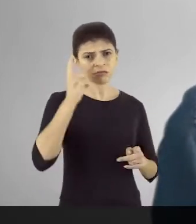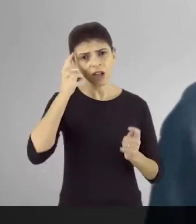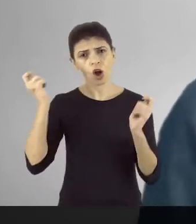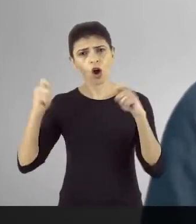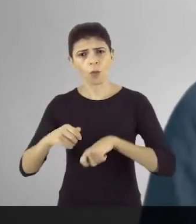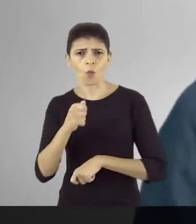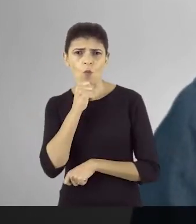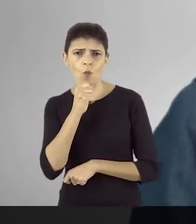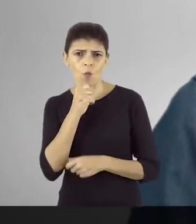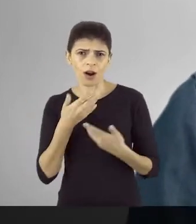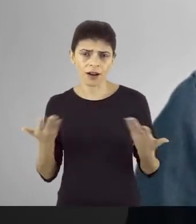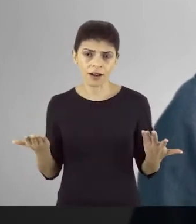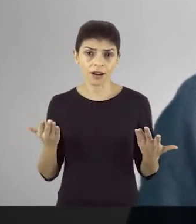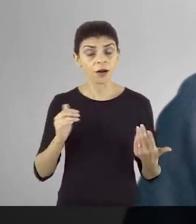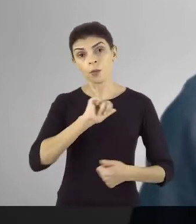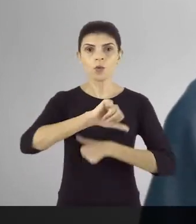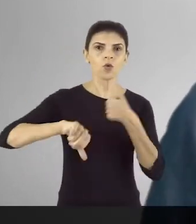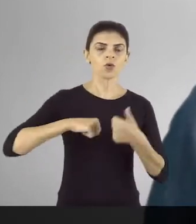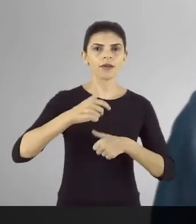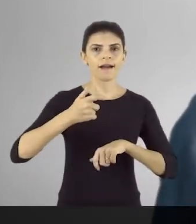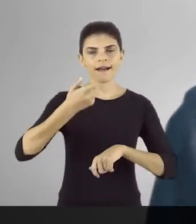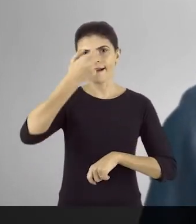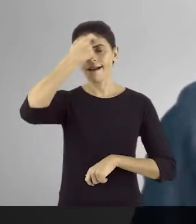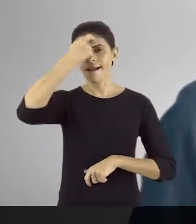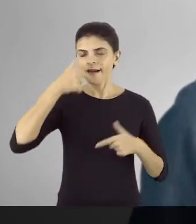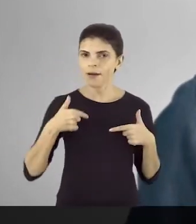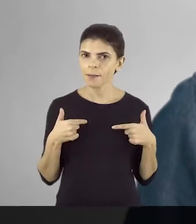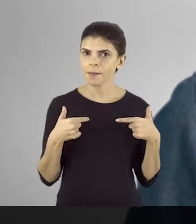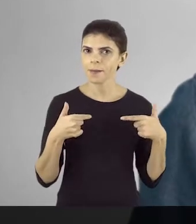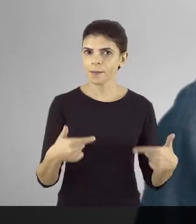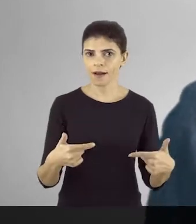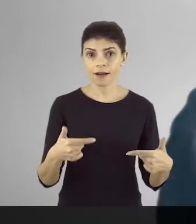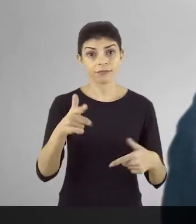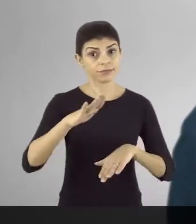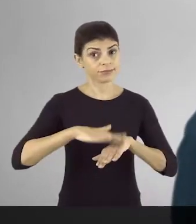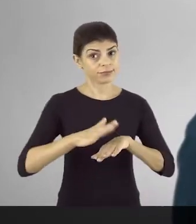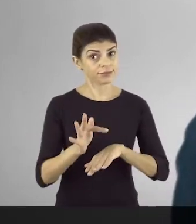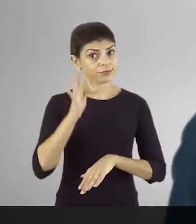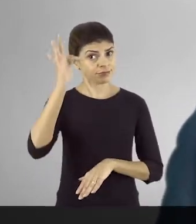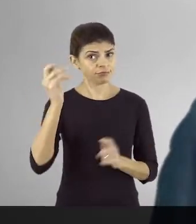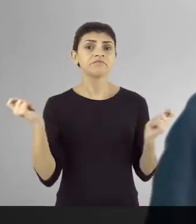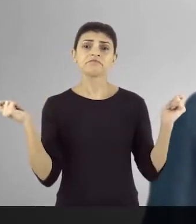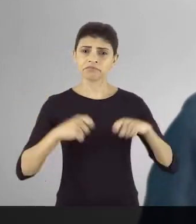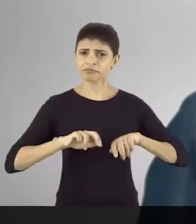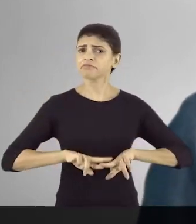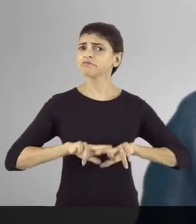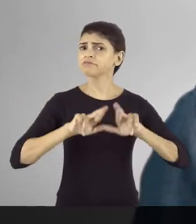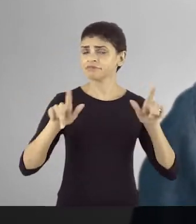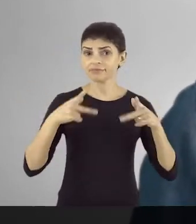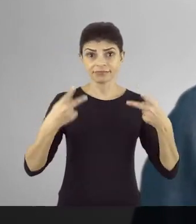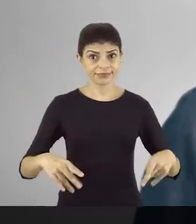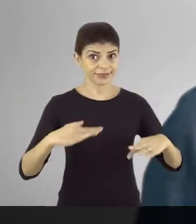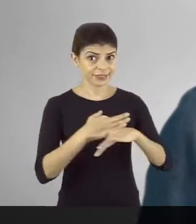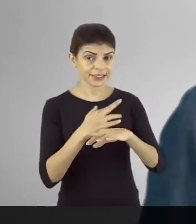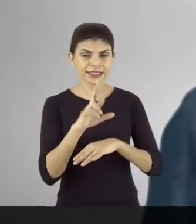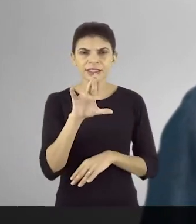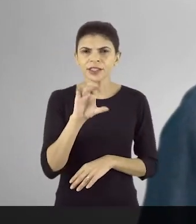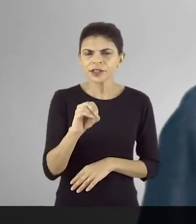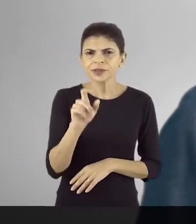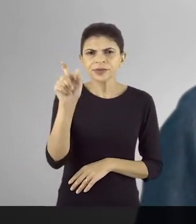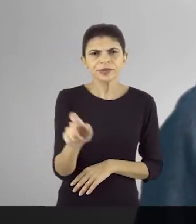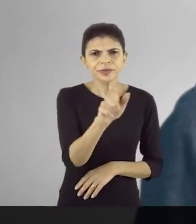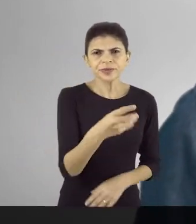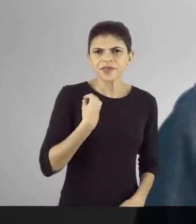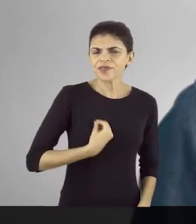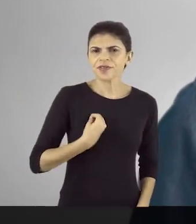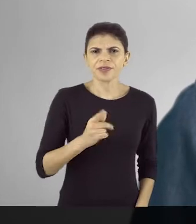e da incompetência. Ou se vamos mudar nosso rumo. Nosso destino pode ser diferente. Nossa cidade e